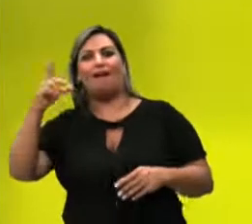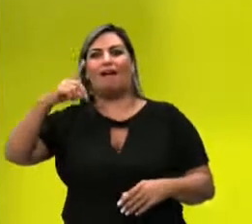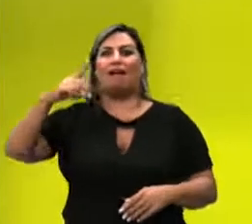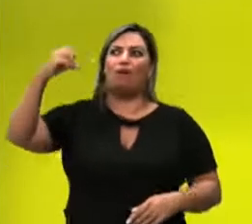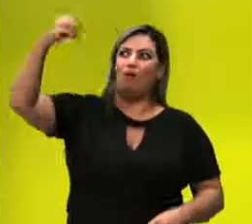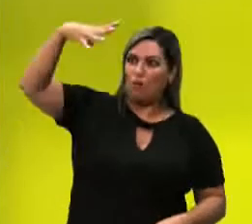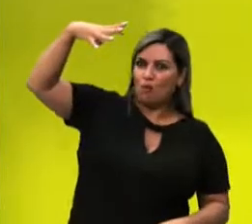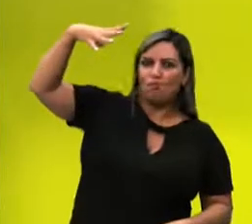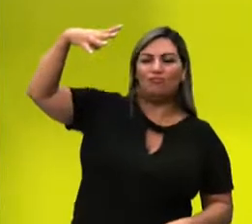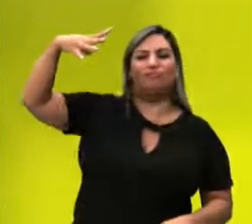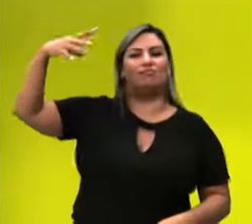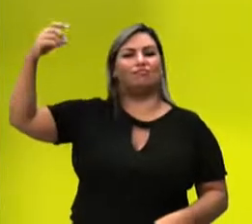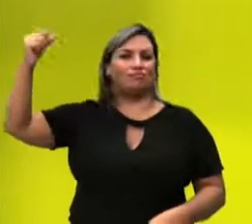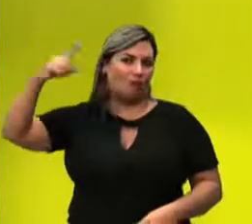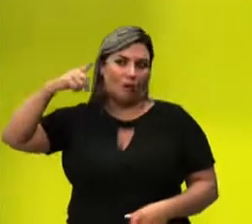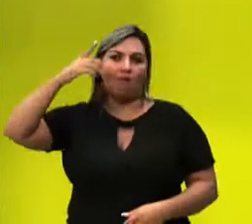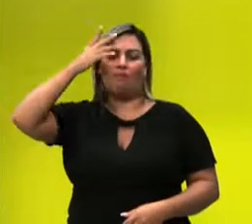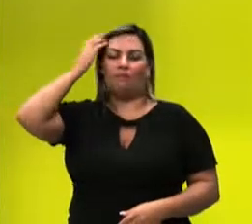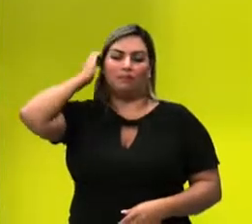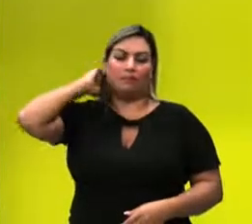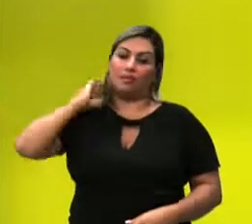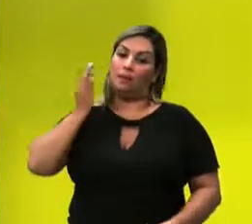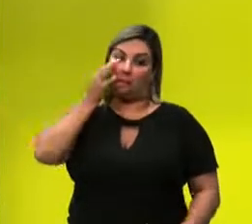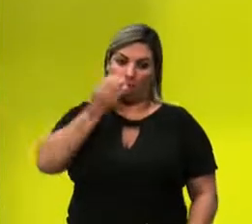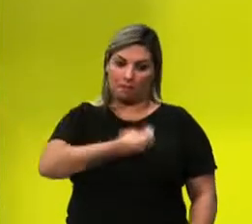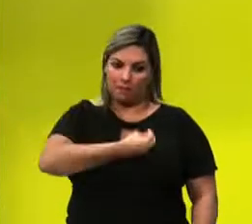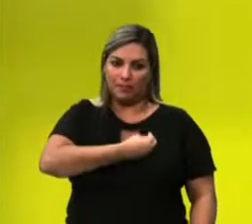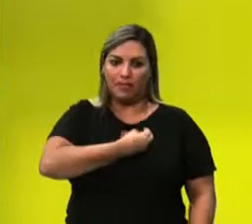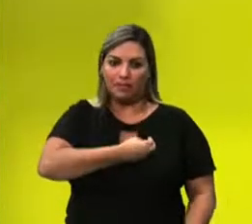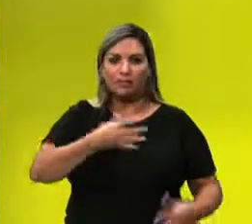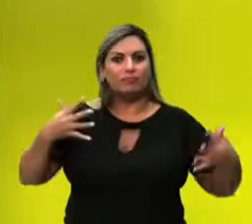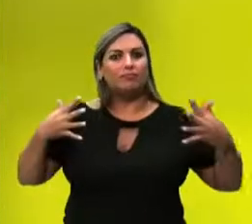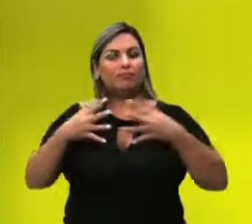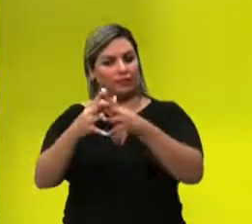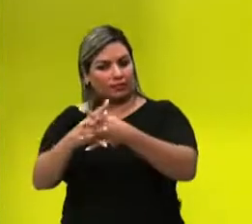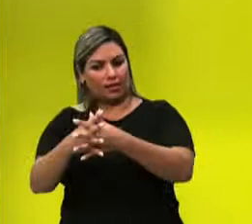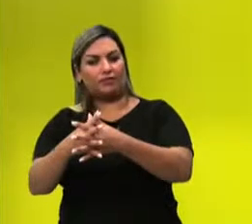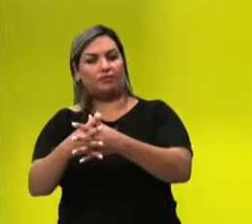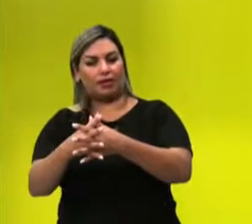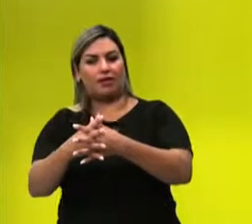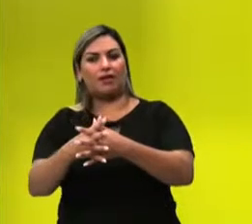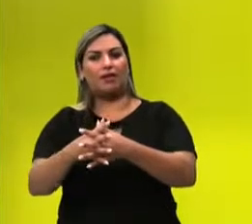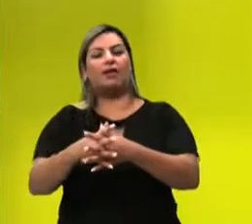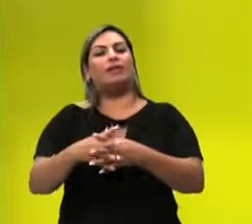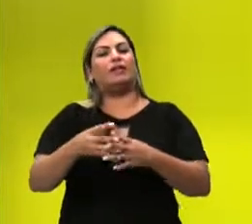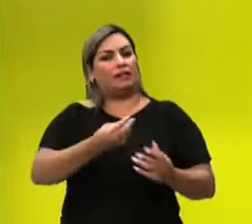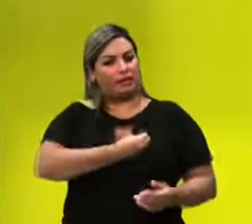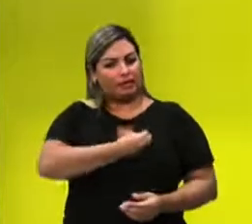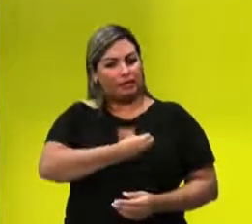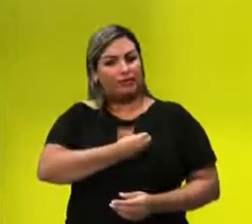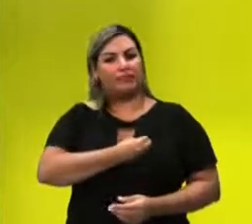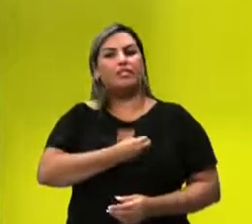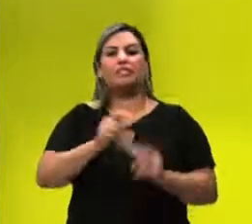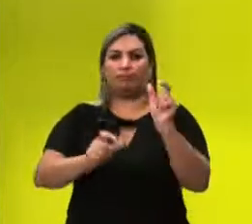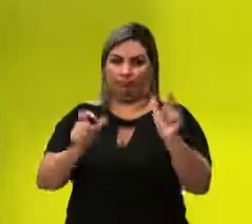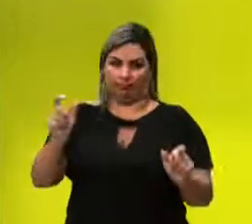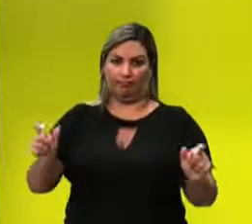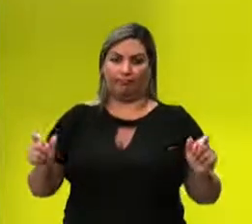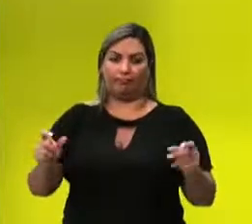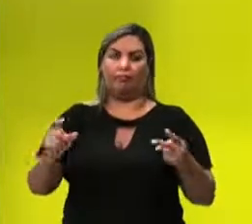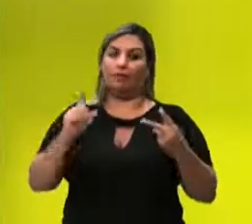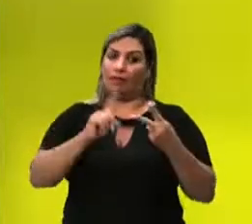a luz. Então, tudo isso está presente no ambiente e interfere na vida dos organismos, que são os fatores